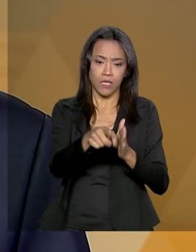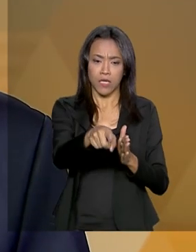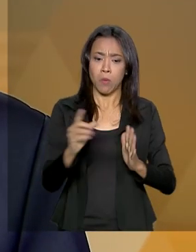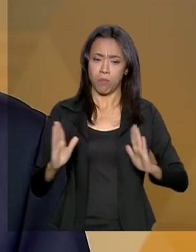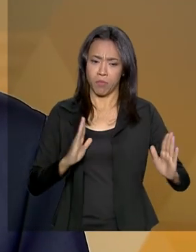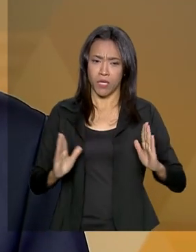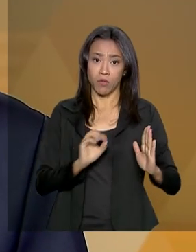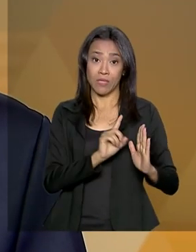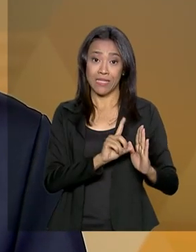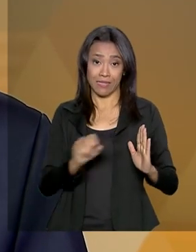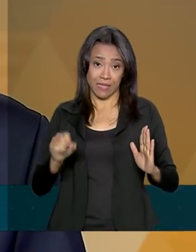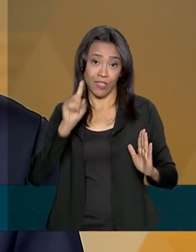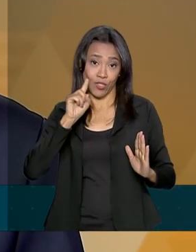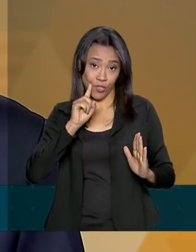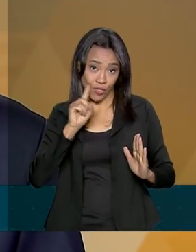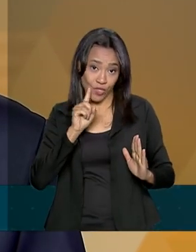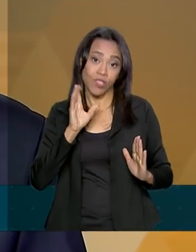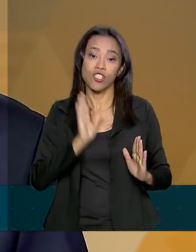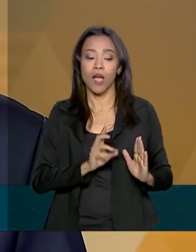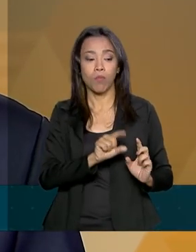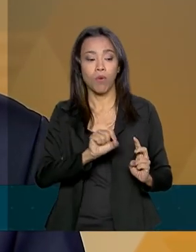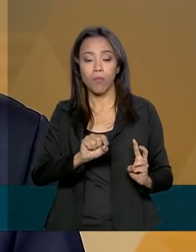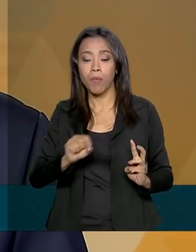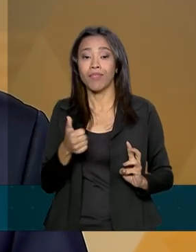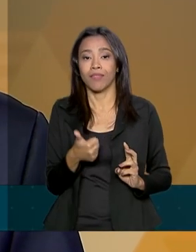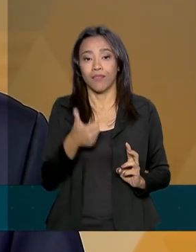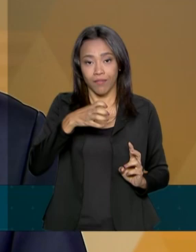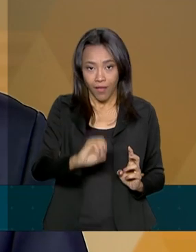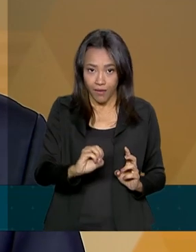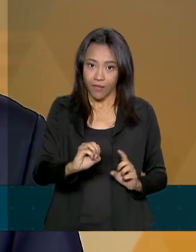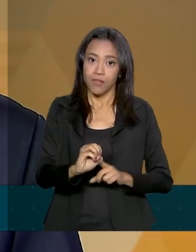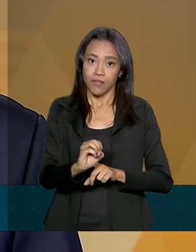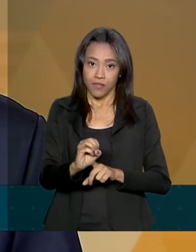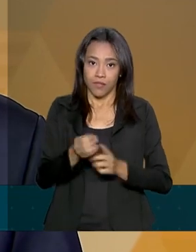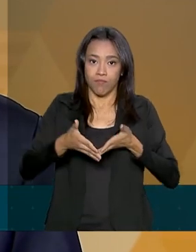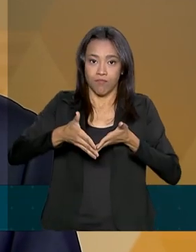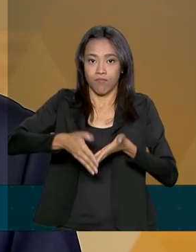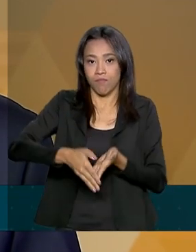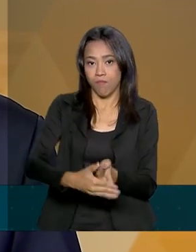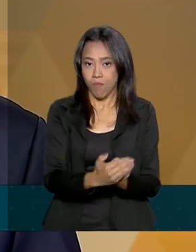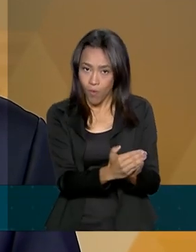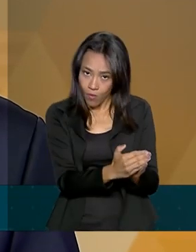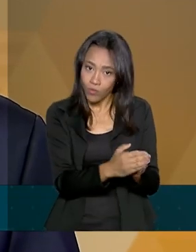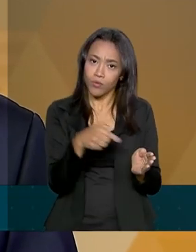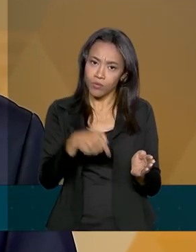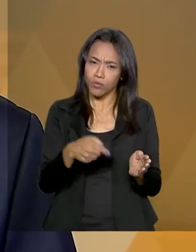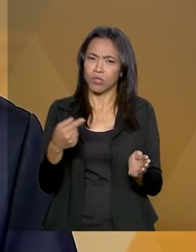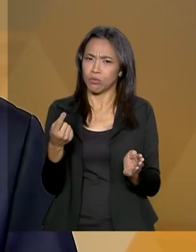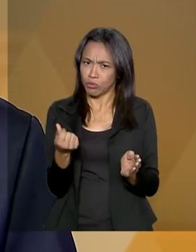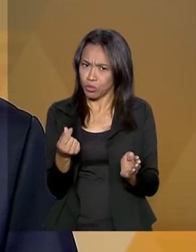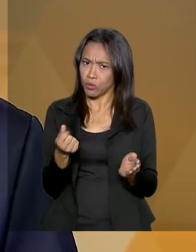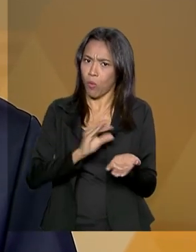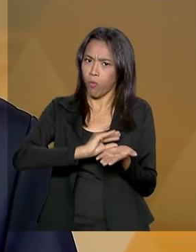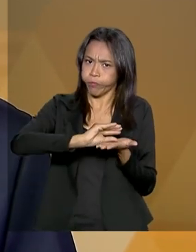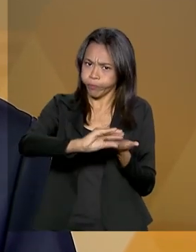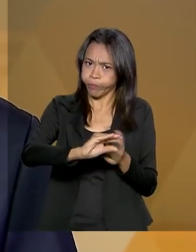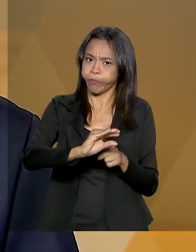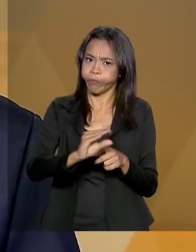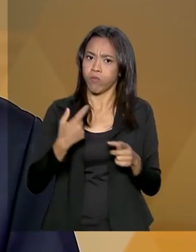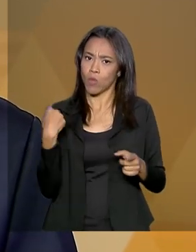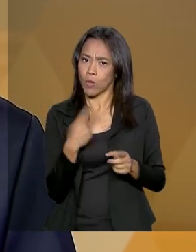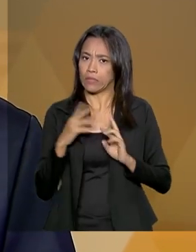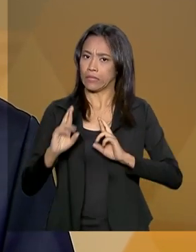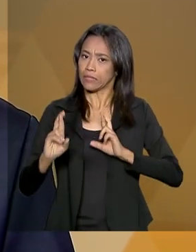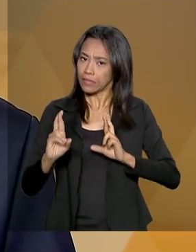nós fizemos o arrendamento de 10 terminais portuários, com investimentos expressivos, maiores que nós tínhamos como expectativa.